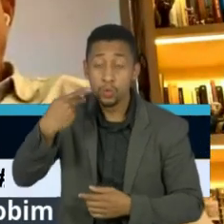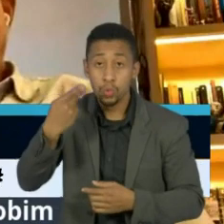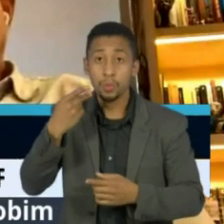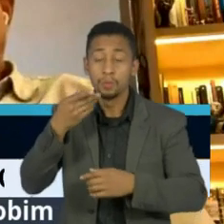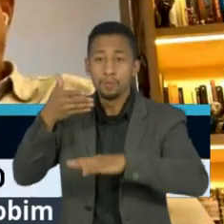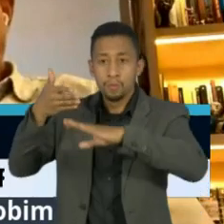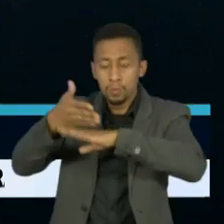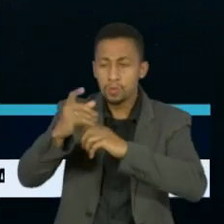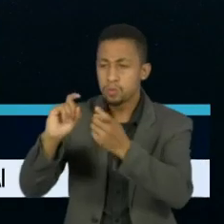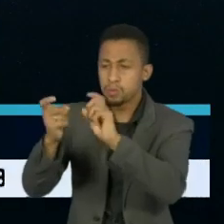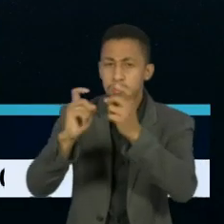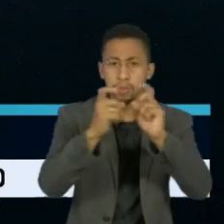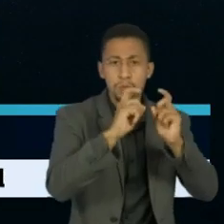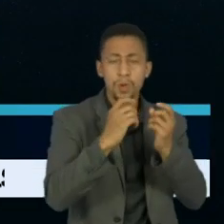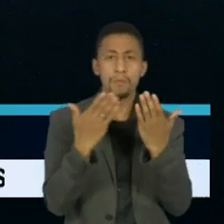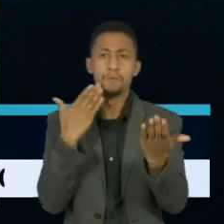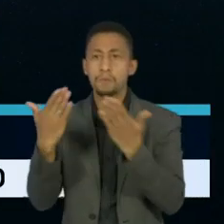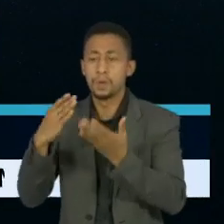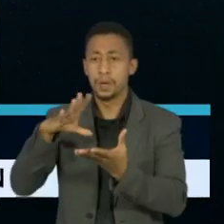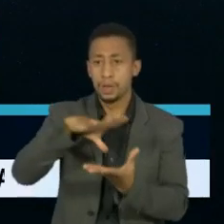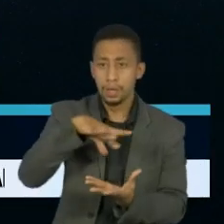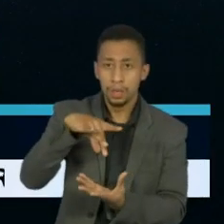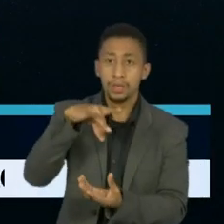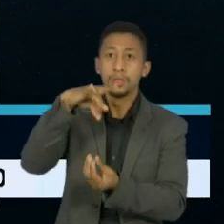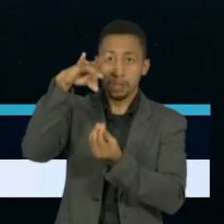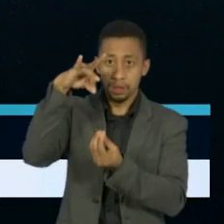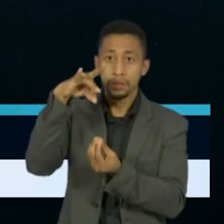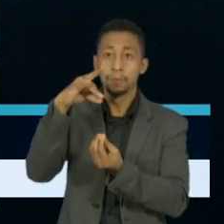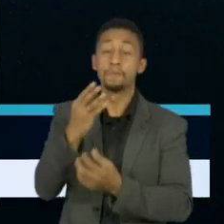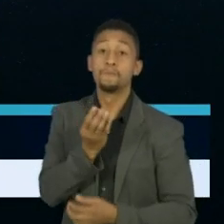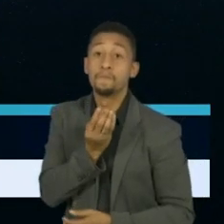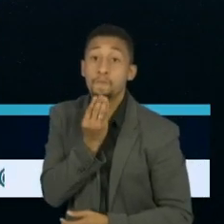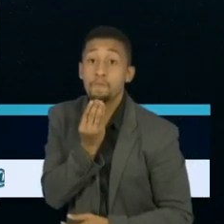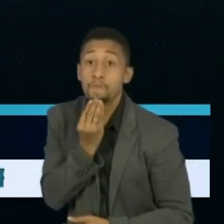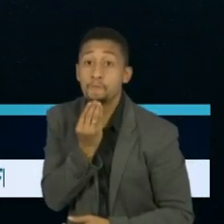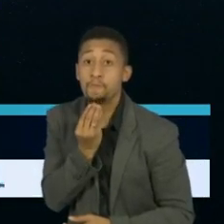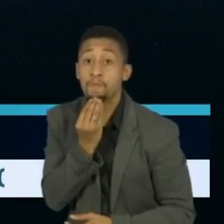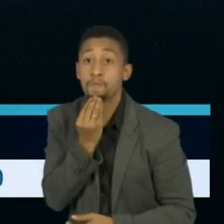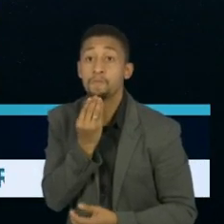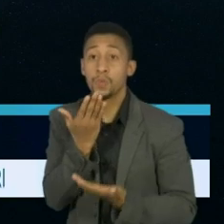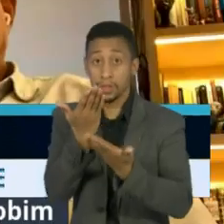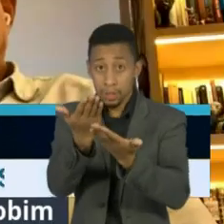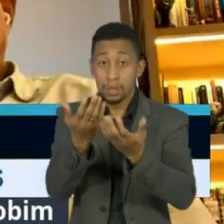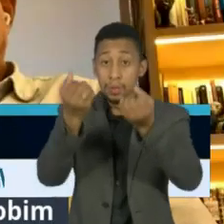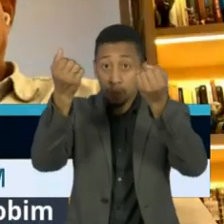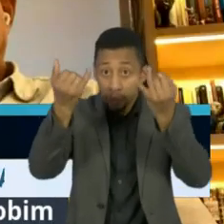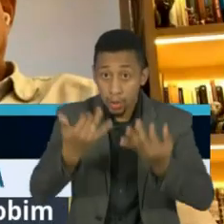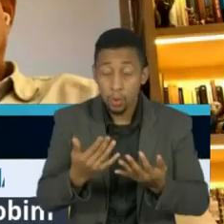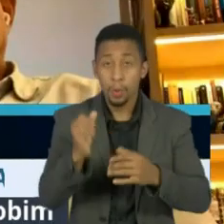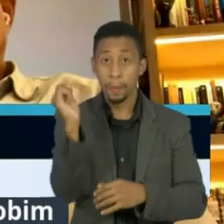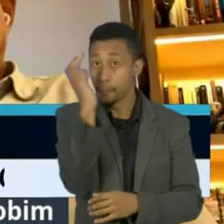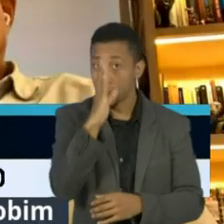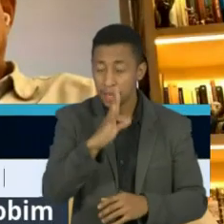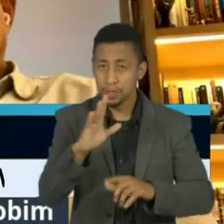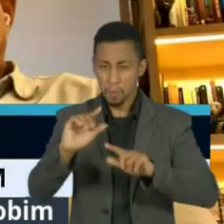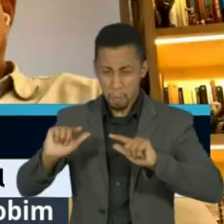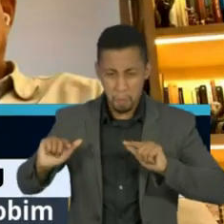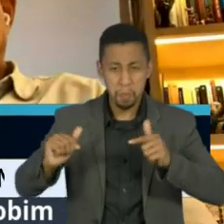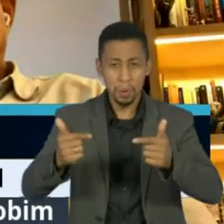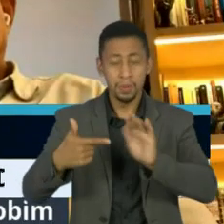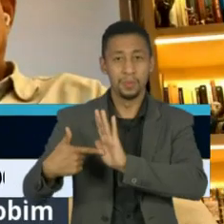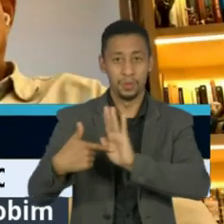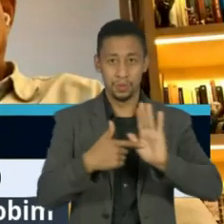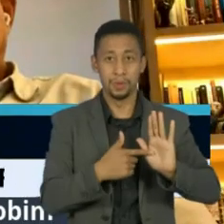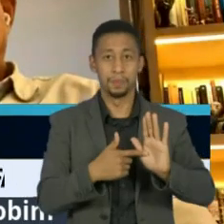democracia no país. O presidente da Câmara dos Deputados, Rodrigo Maia, falou sobre o momento que o Brasil enfrenta. Eu acho que há um